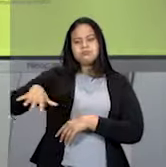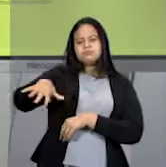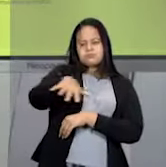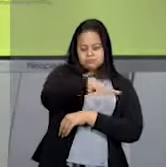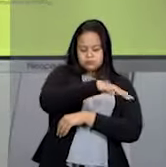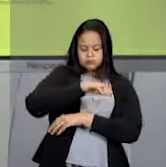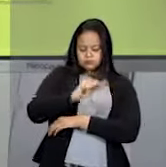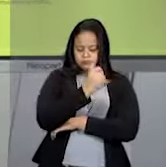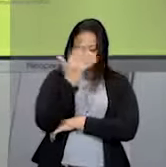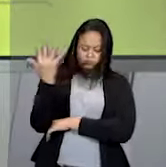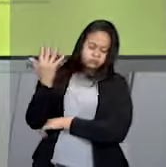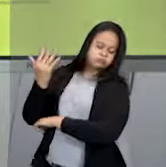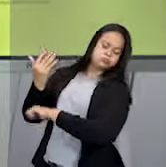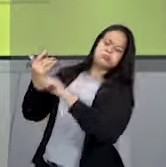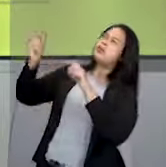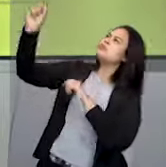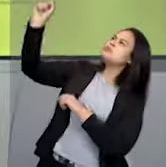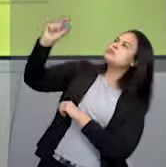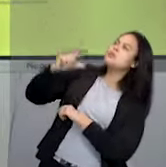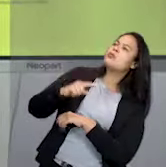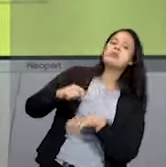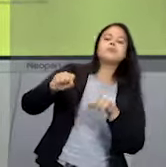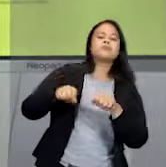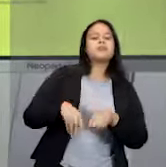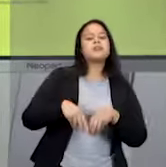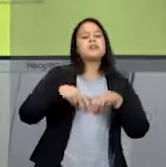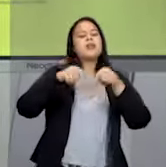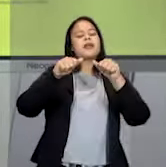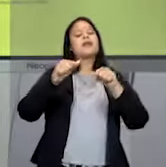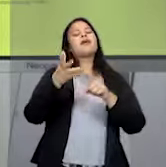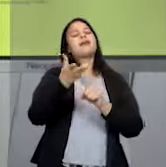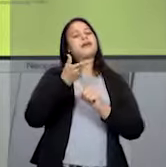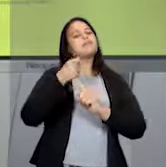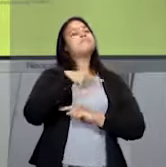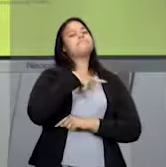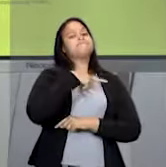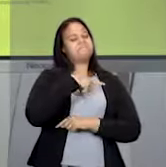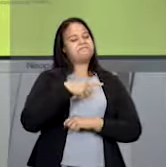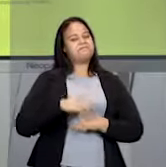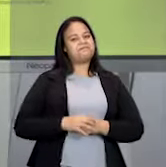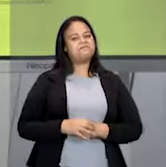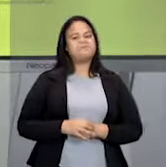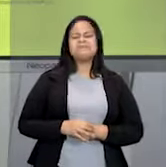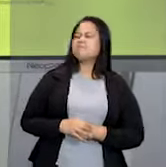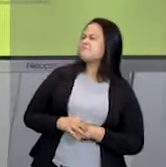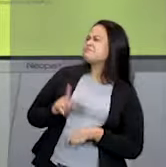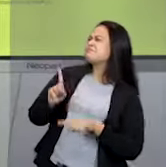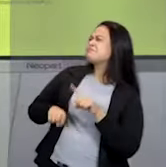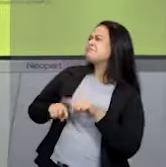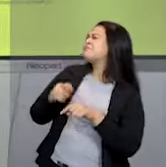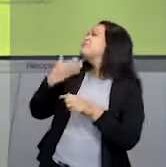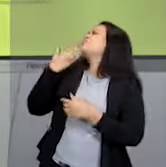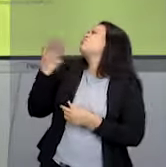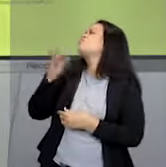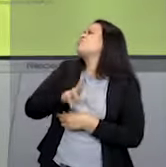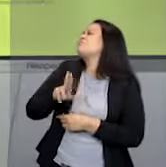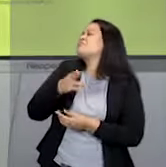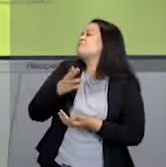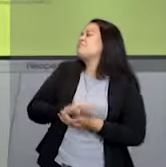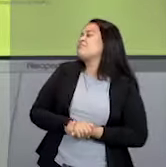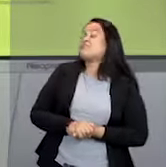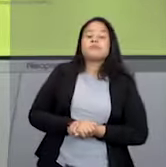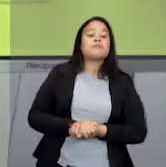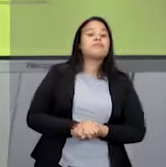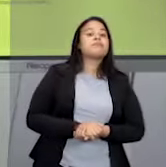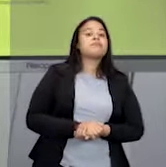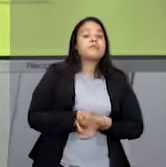ambientes naturais, são consideradas além de arte. Com qual material, professora? Com o próprio